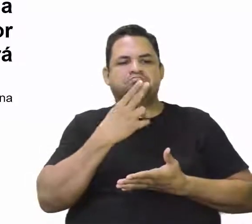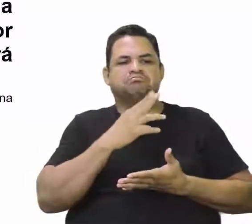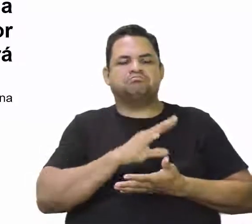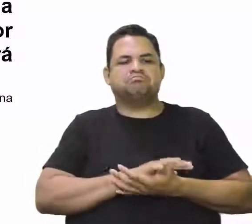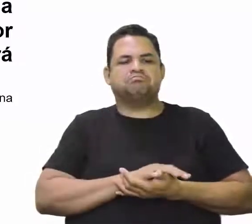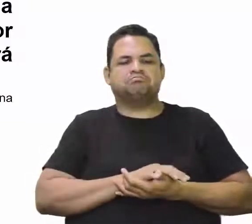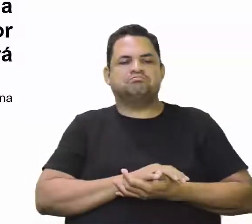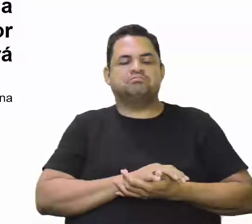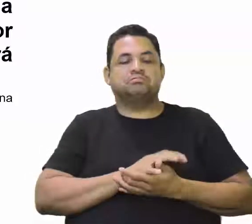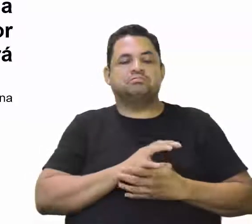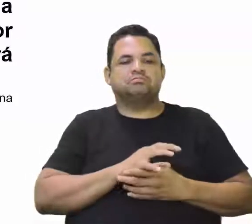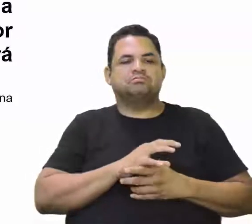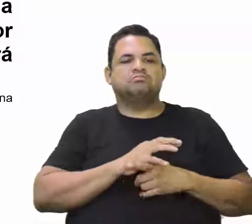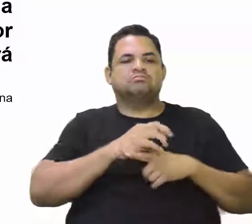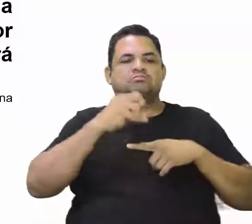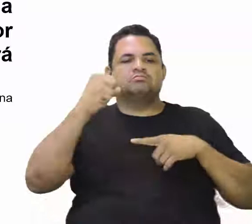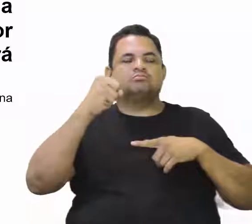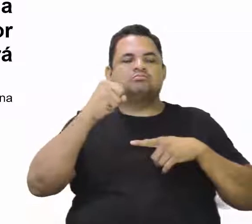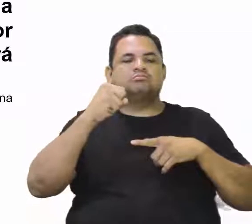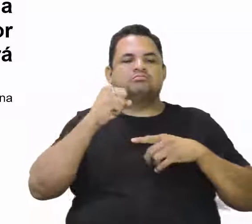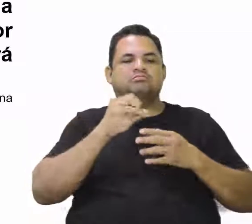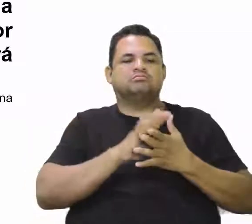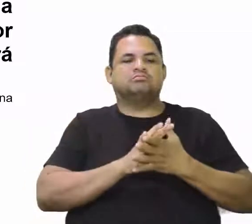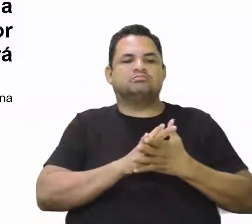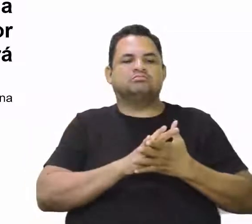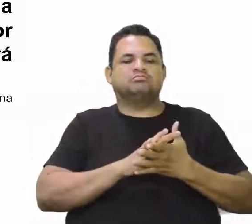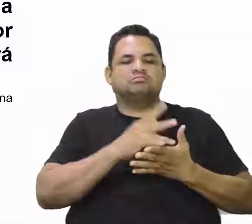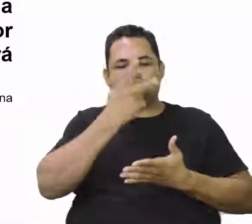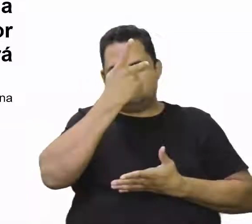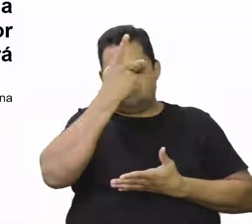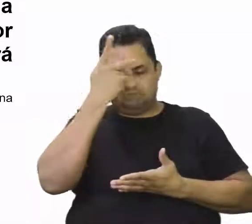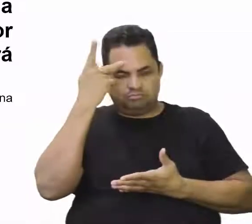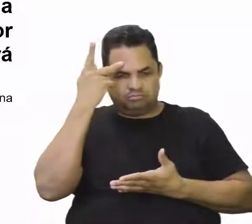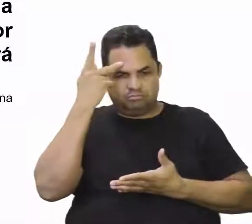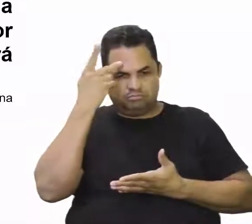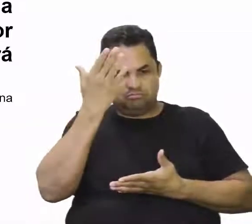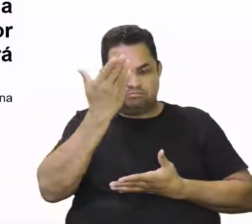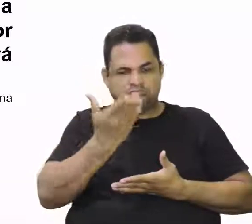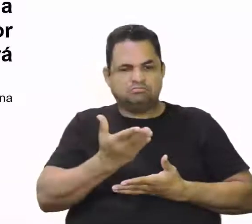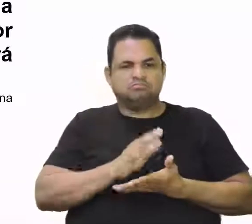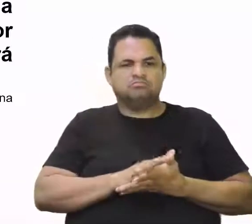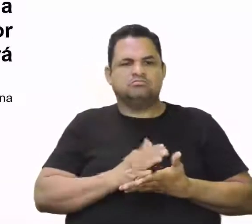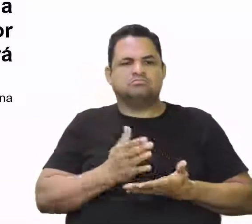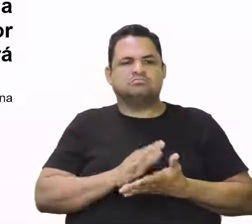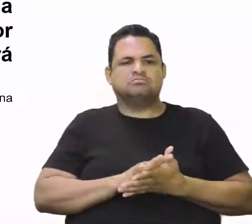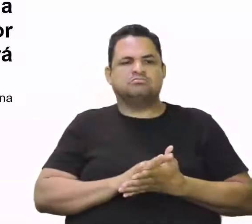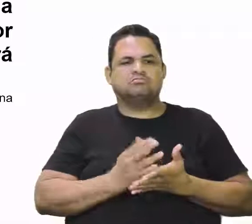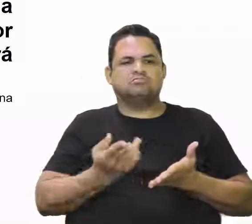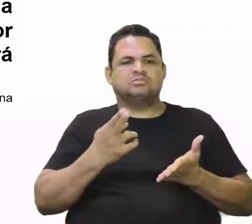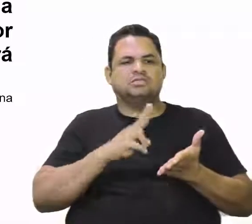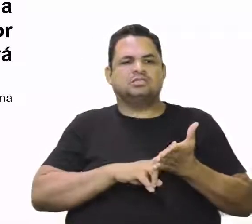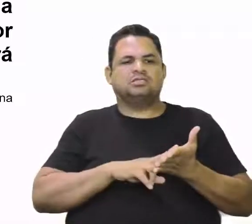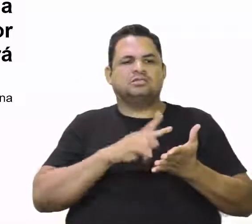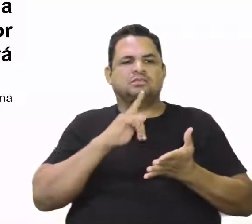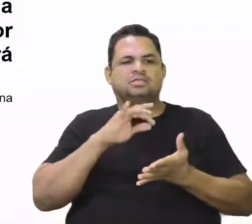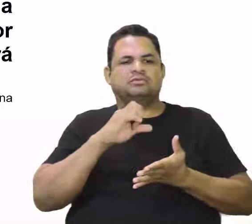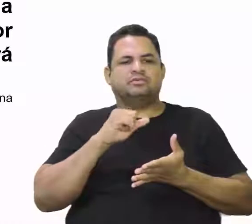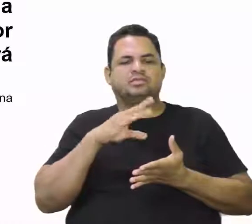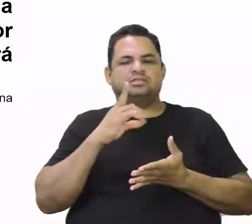que será salvar esta gente. Carta de Pero vai de caminha.